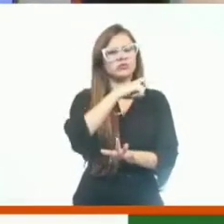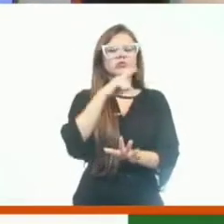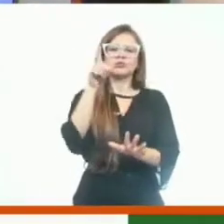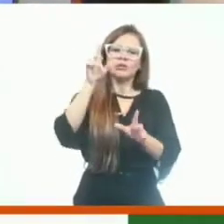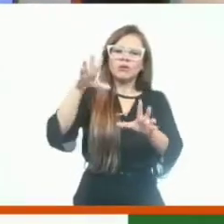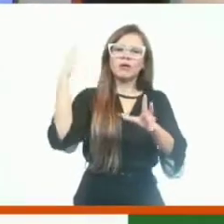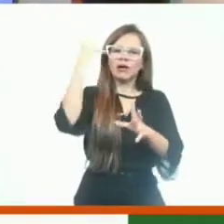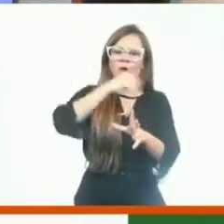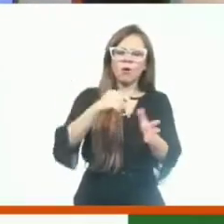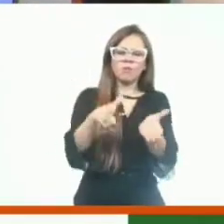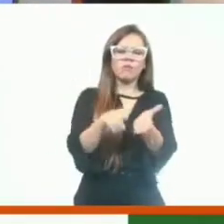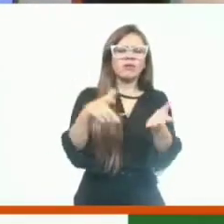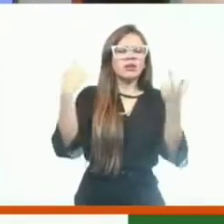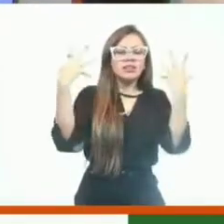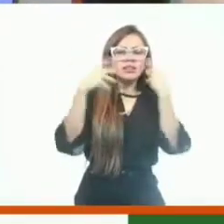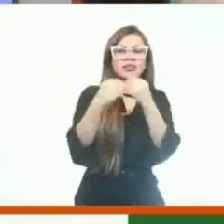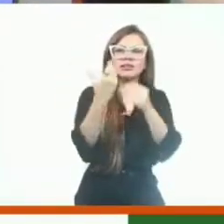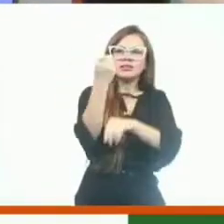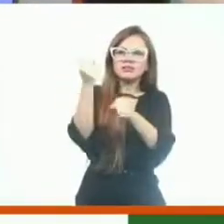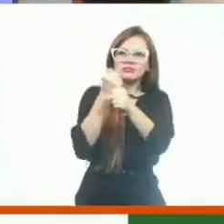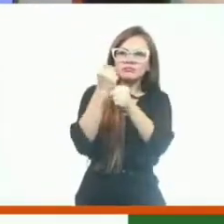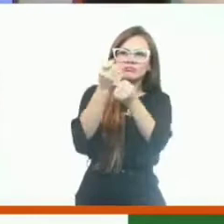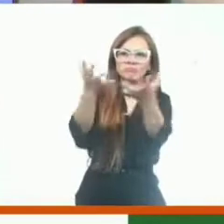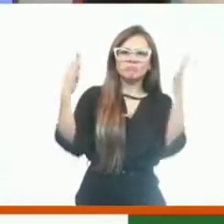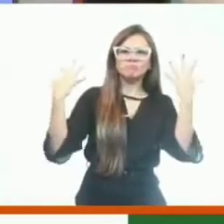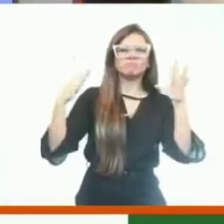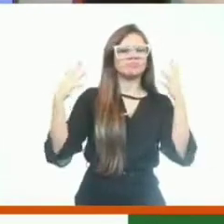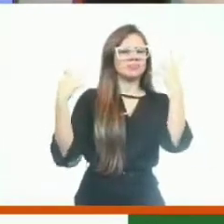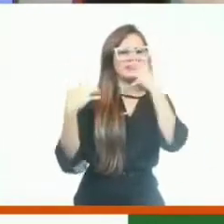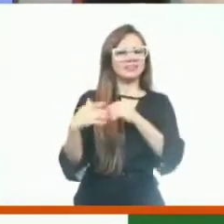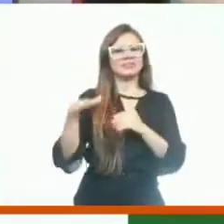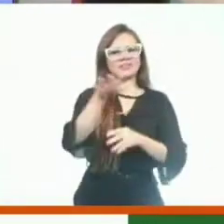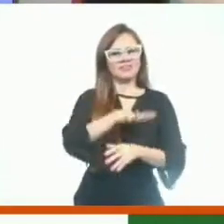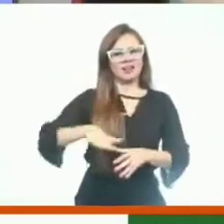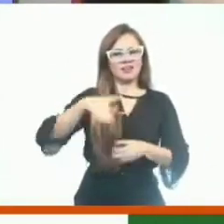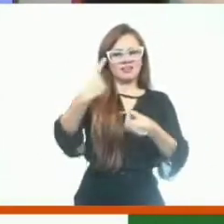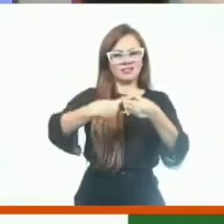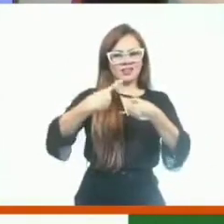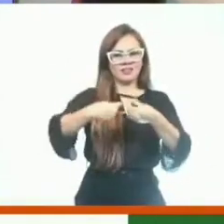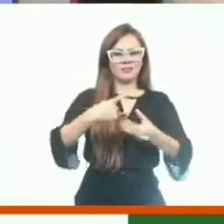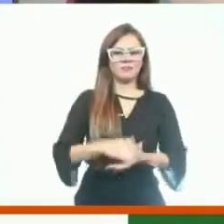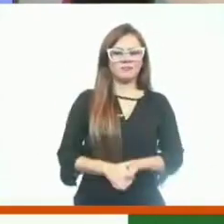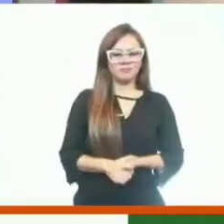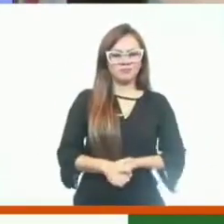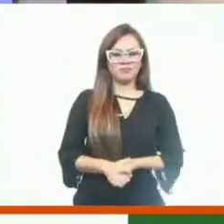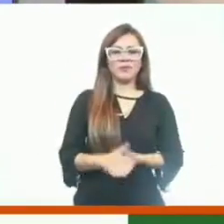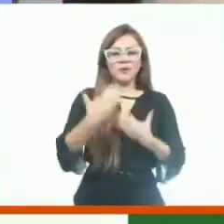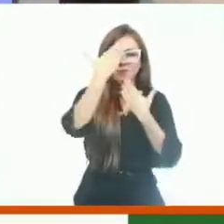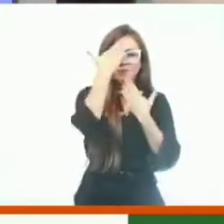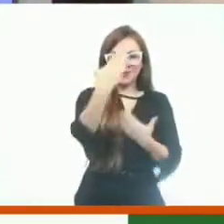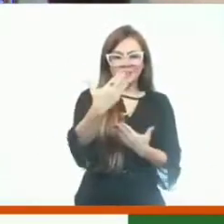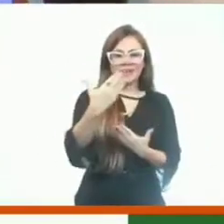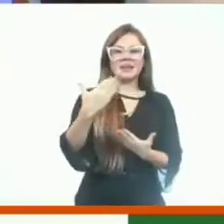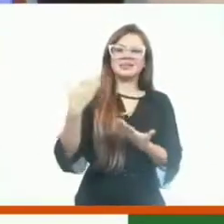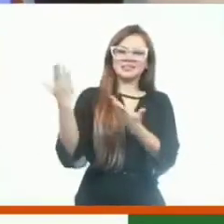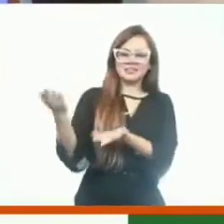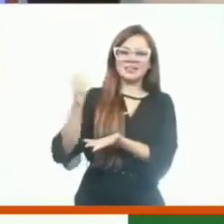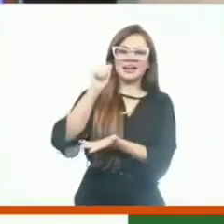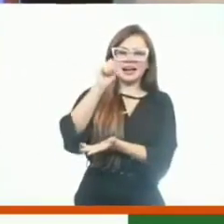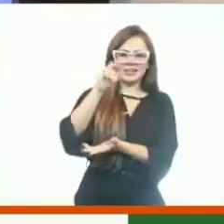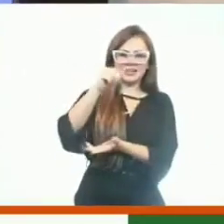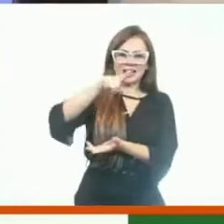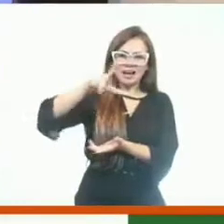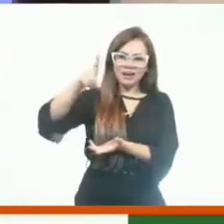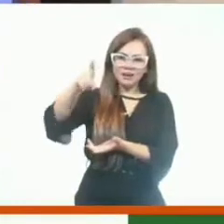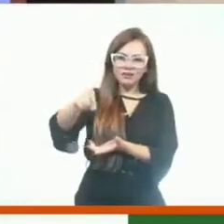grande atração para a região da Arpoeira e do Acaraú. Obrigado, Arialdo. Em nome do secretário Arialdo,